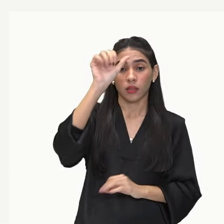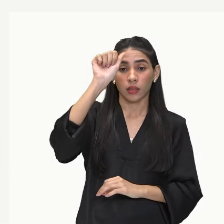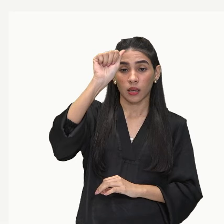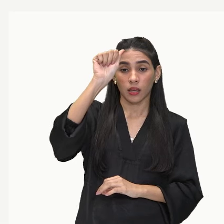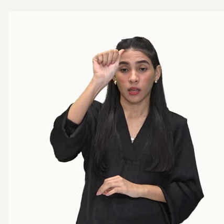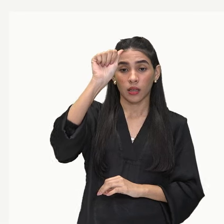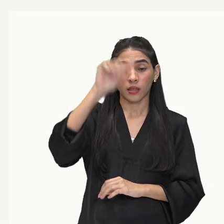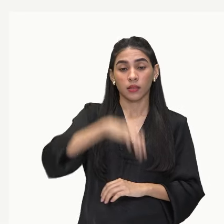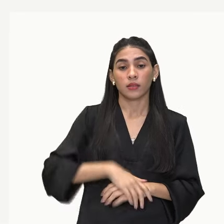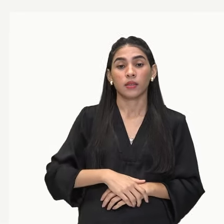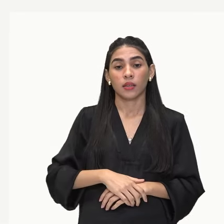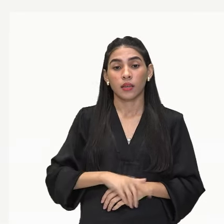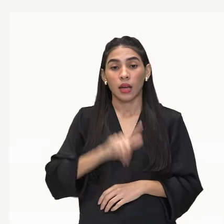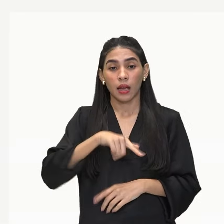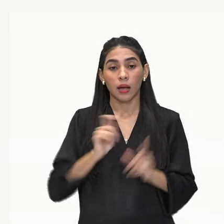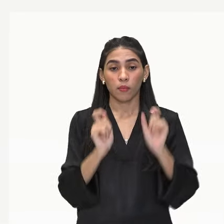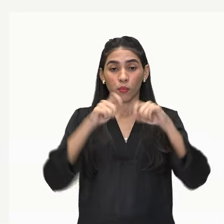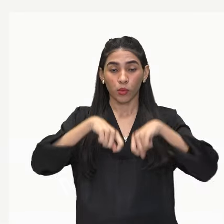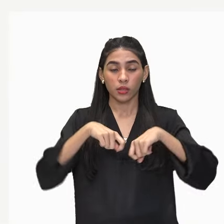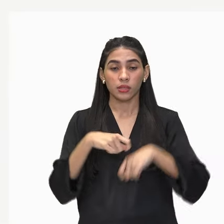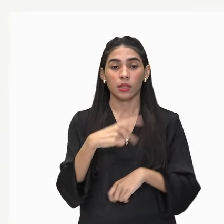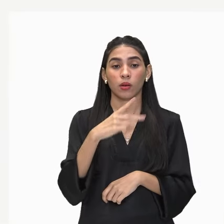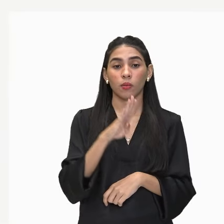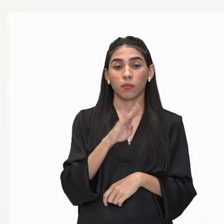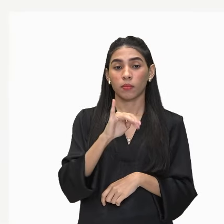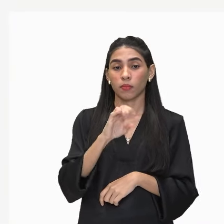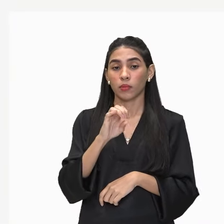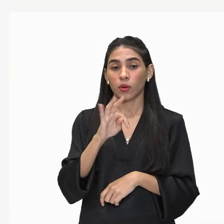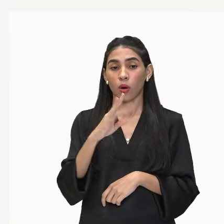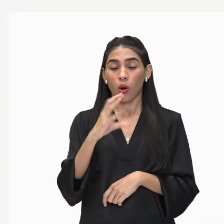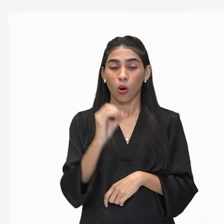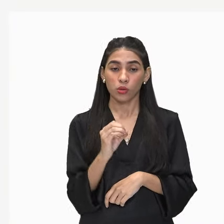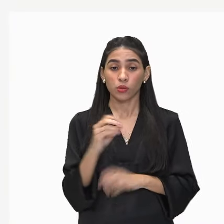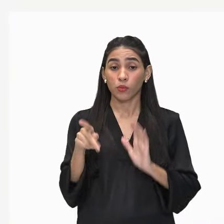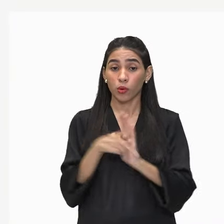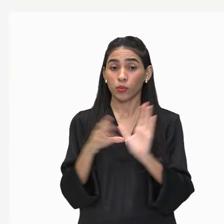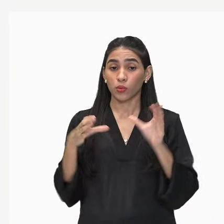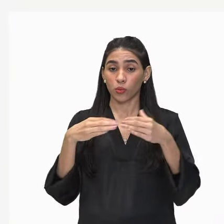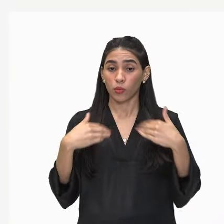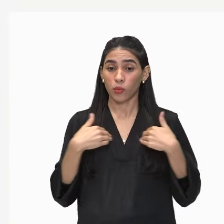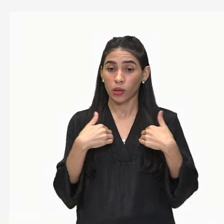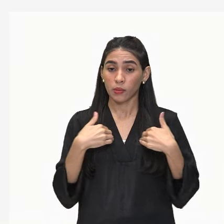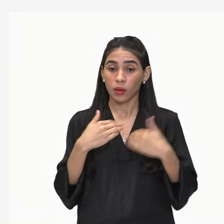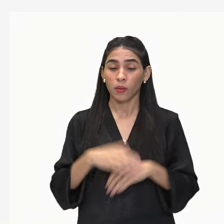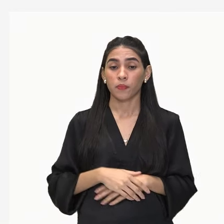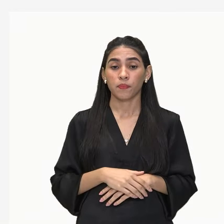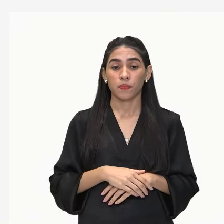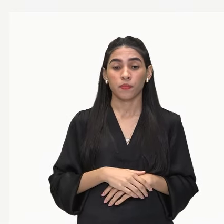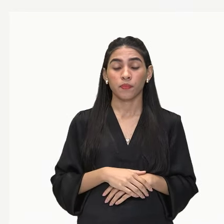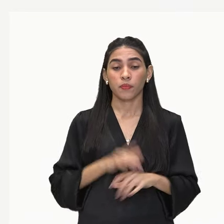potencial biótico da espécie. A curva B, que a gente observa aqui,